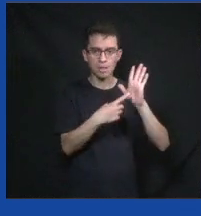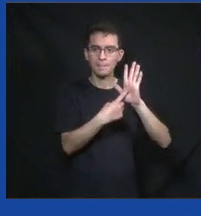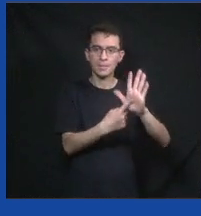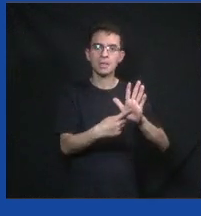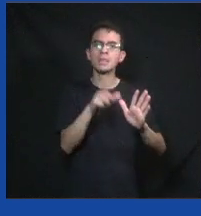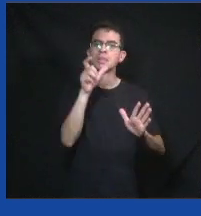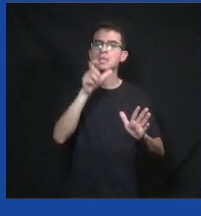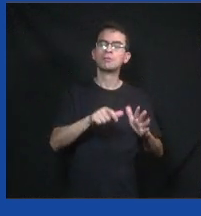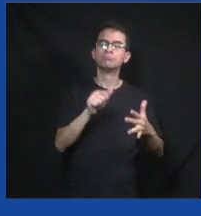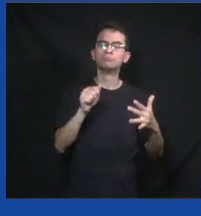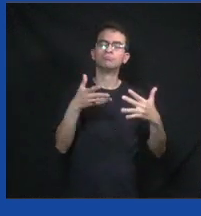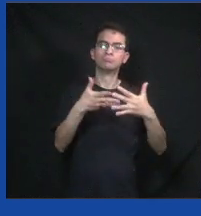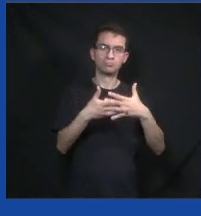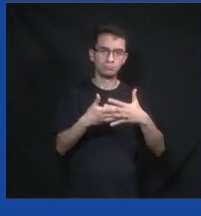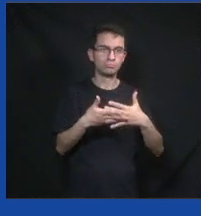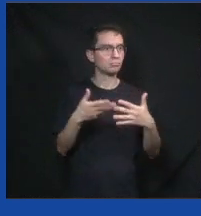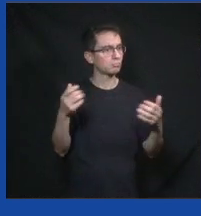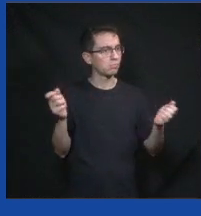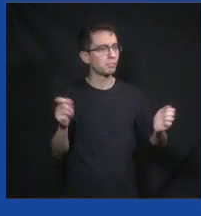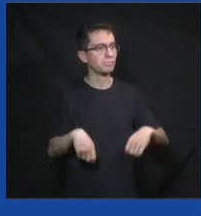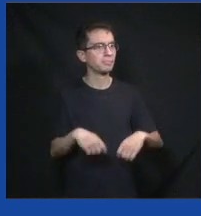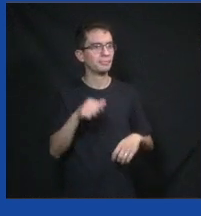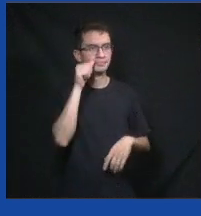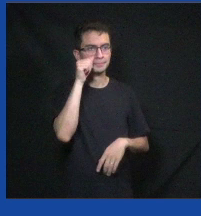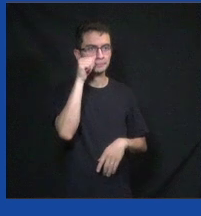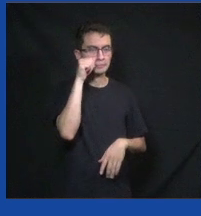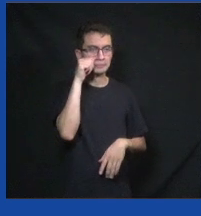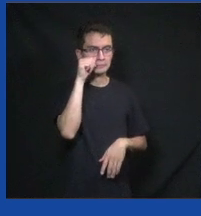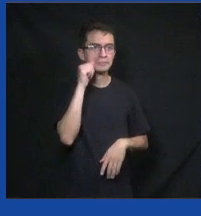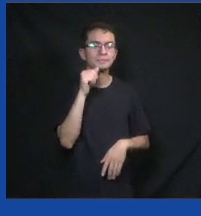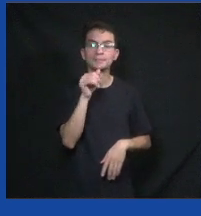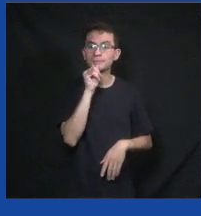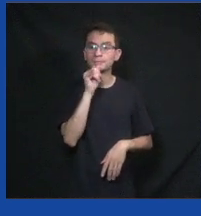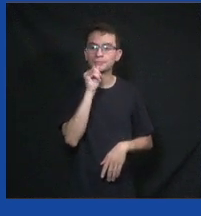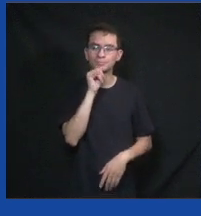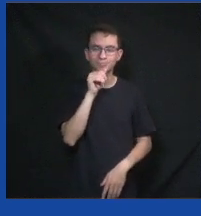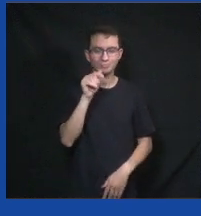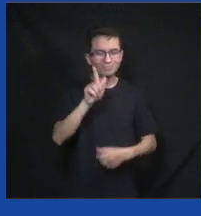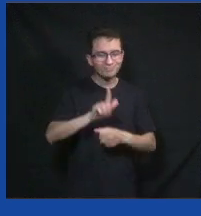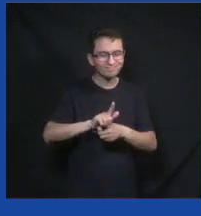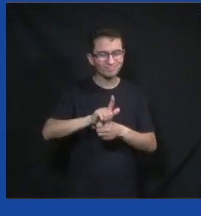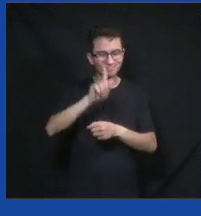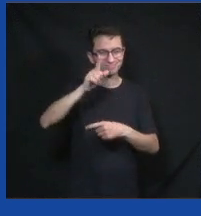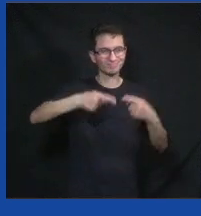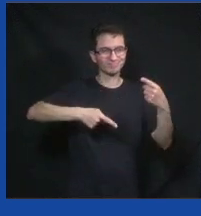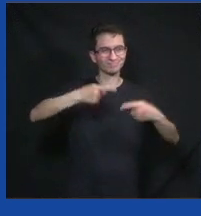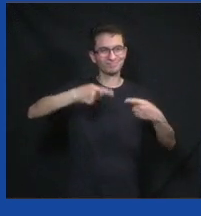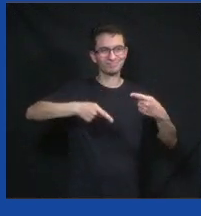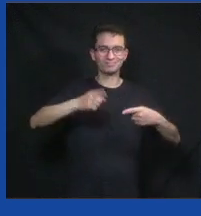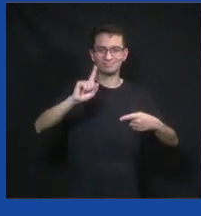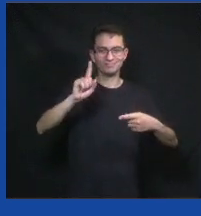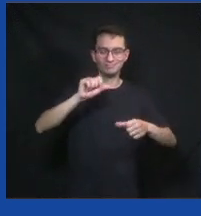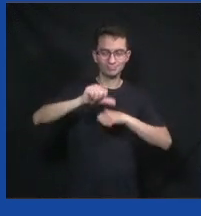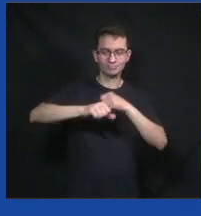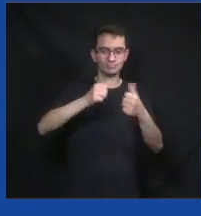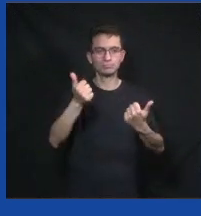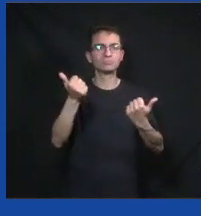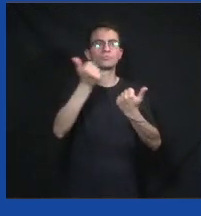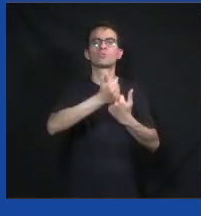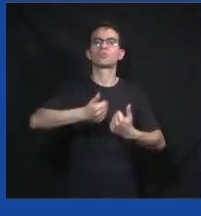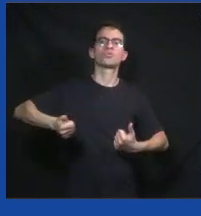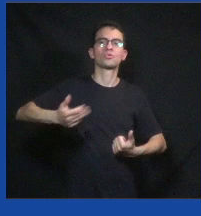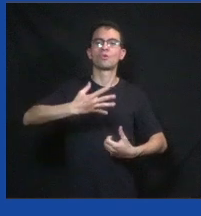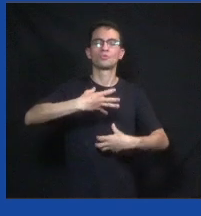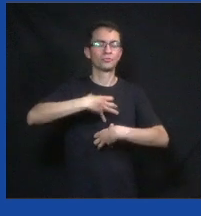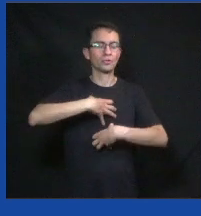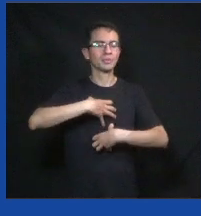gente começa a olhar para uma transição, agora não do cidadão, mas de uma velha gestão pública para um novo tipo de gestão pública ali dentro. E